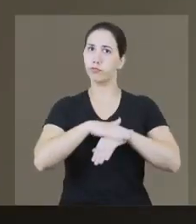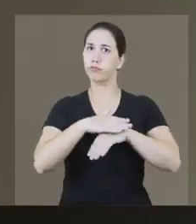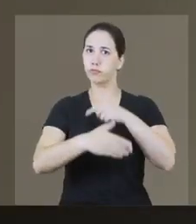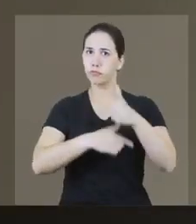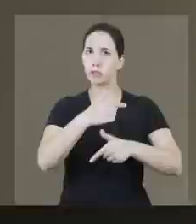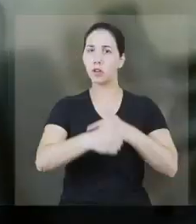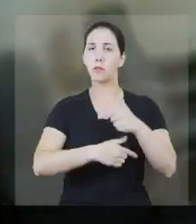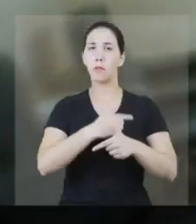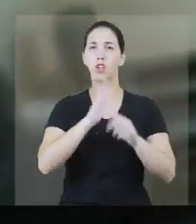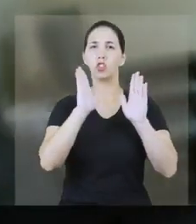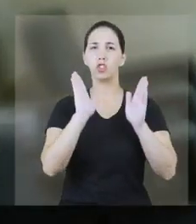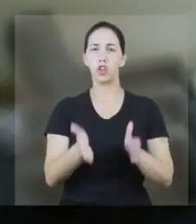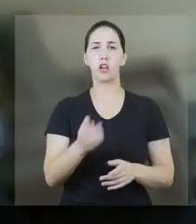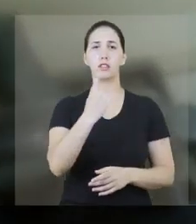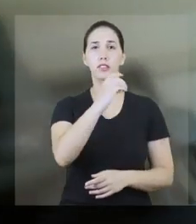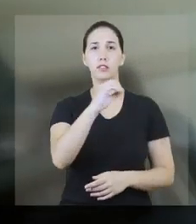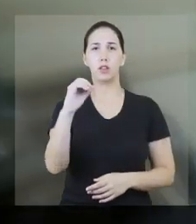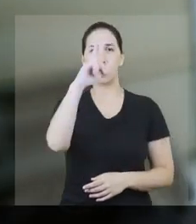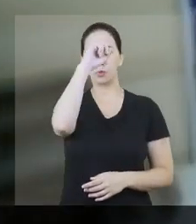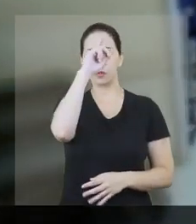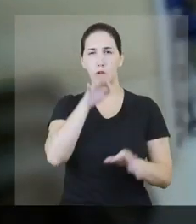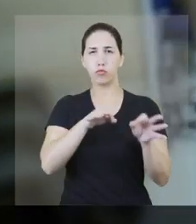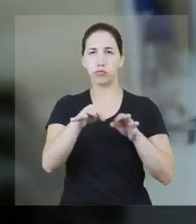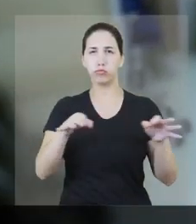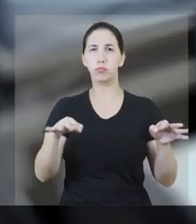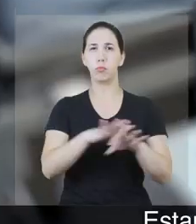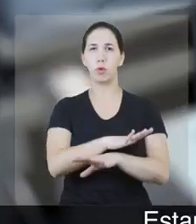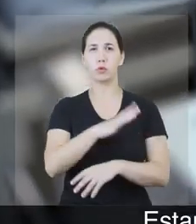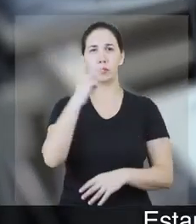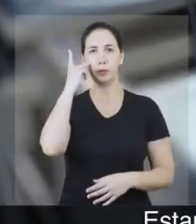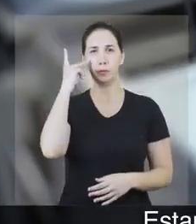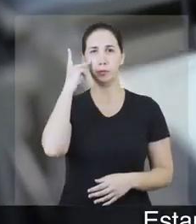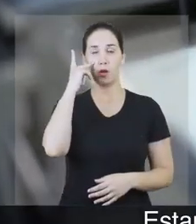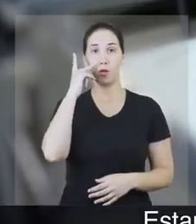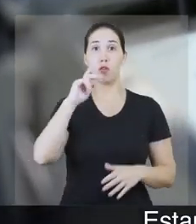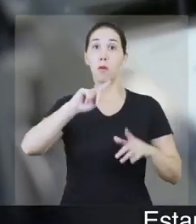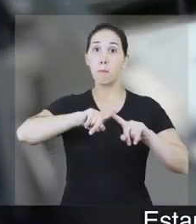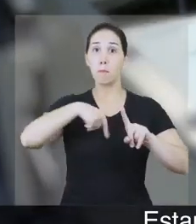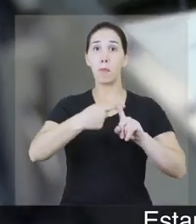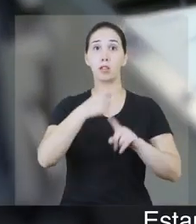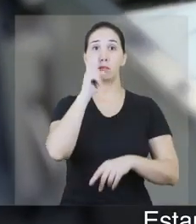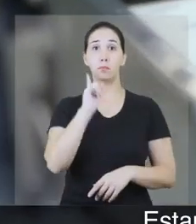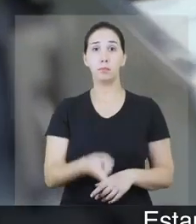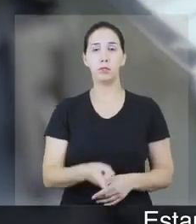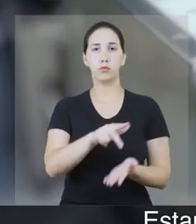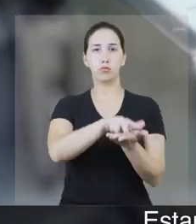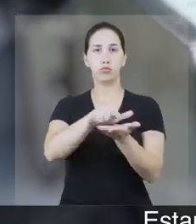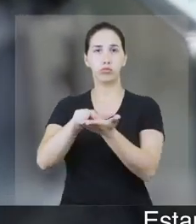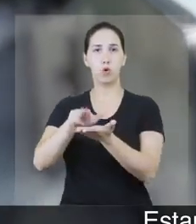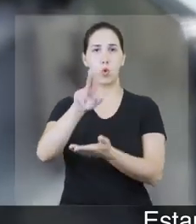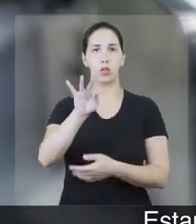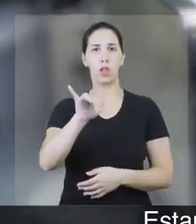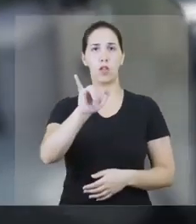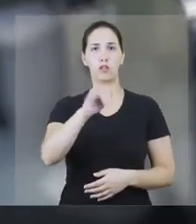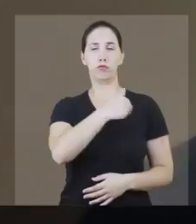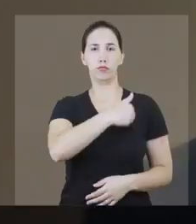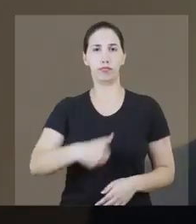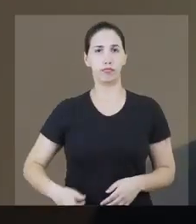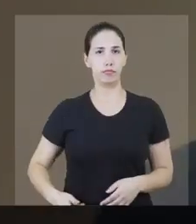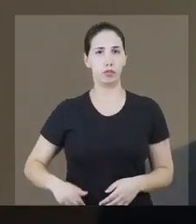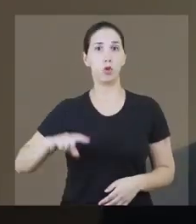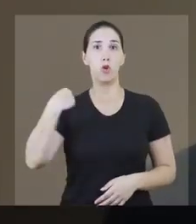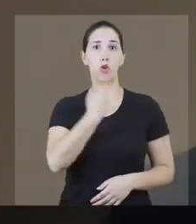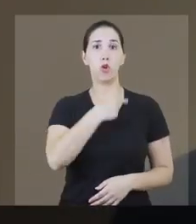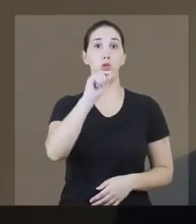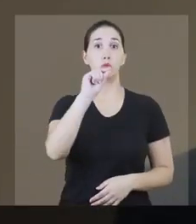estamos trabalhando. Já temos 100 hospitais preparados no Estado. Estamos criando mais de mil novos leitos de UTI na rede pública. Vamos